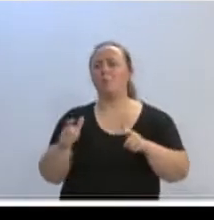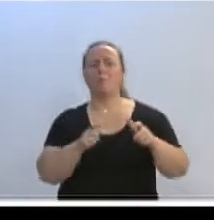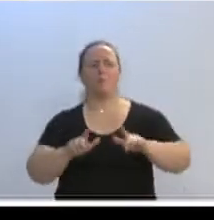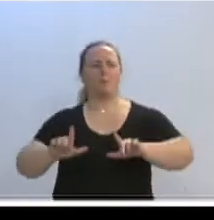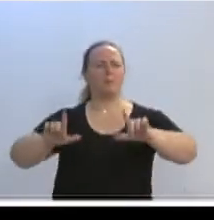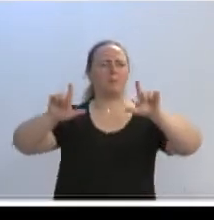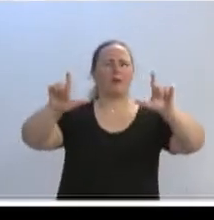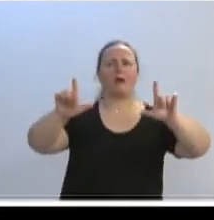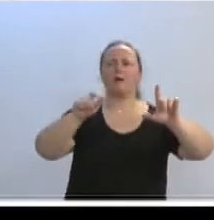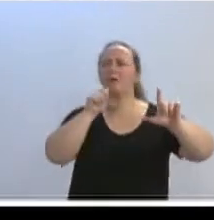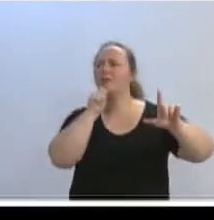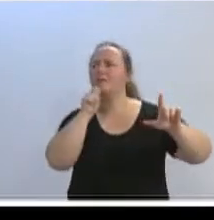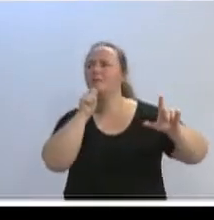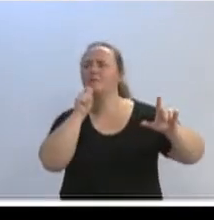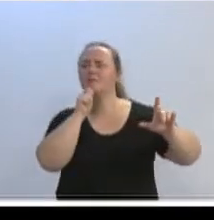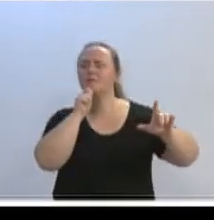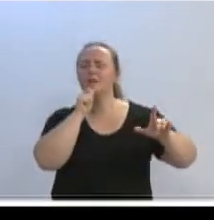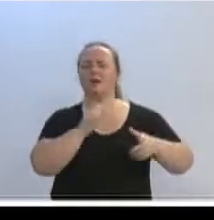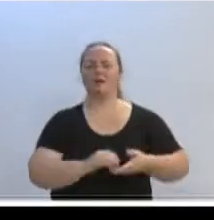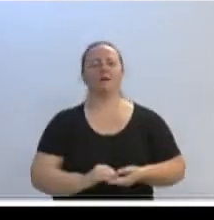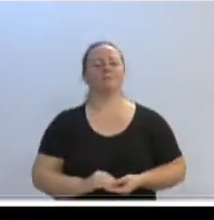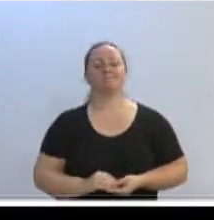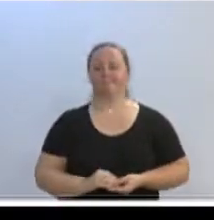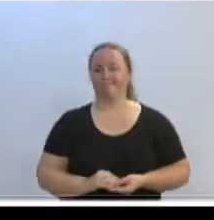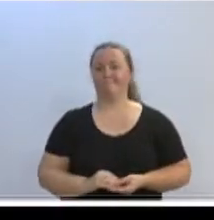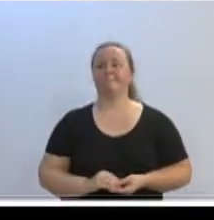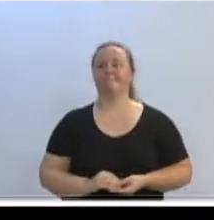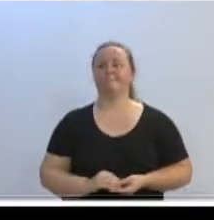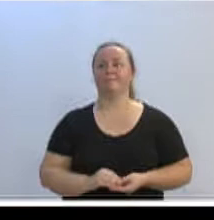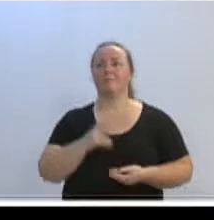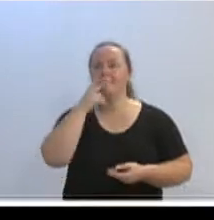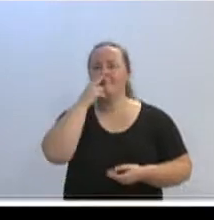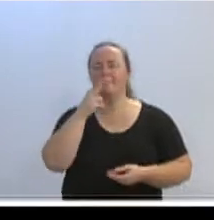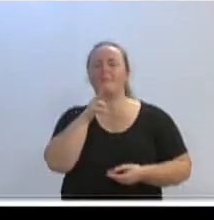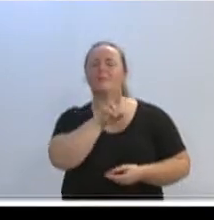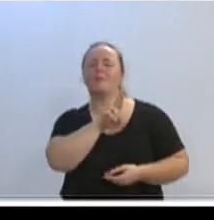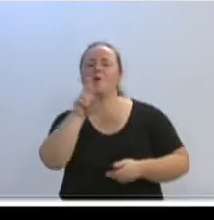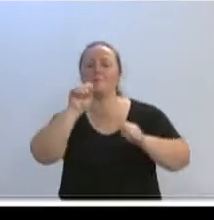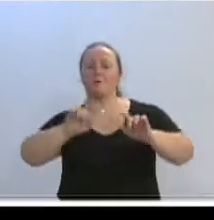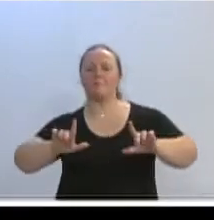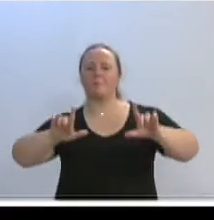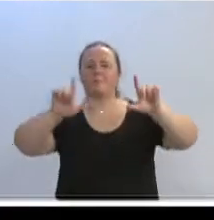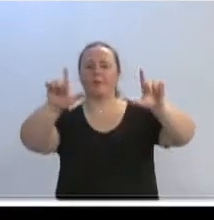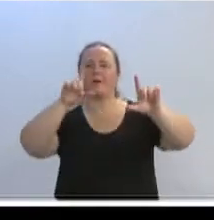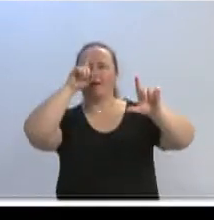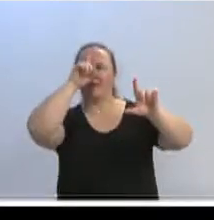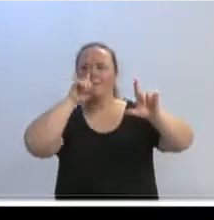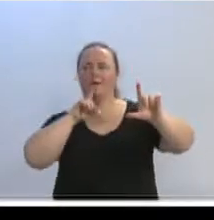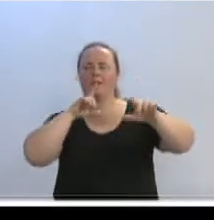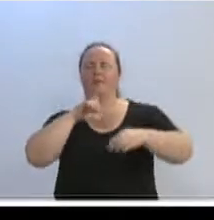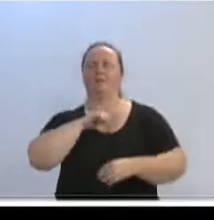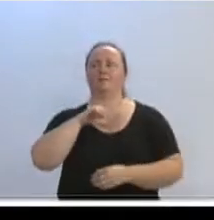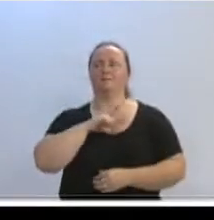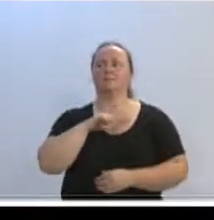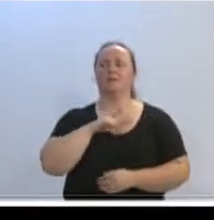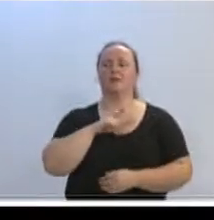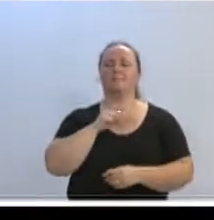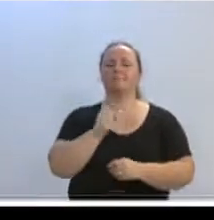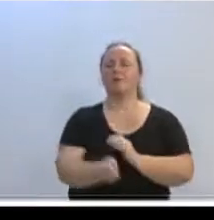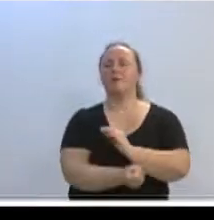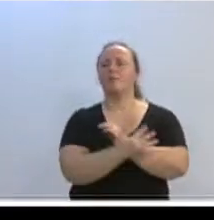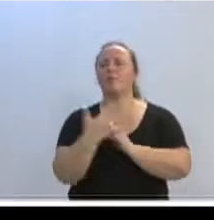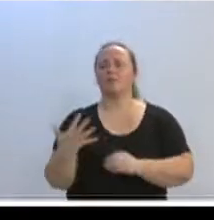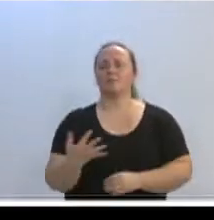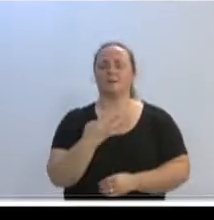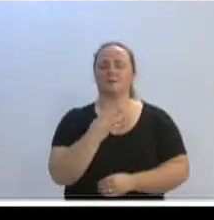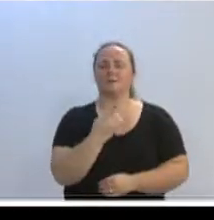falando de ruas como essa, conhecidas como ruas de placa amarela. Hoje o Blumenau tem 413 ruas sem nome, onde